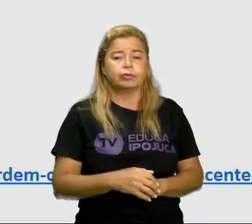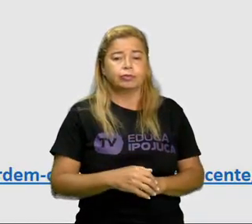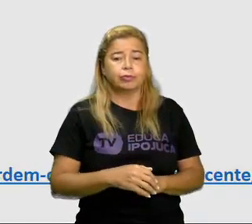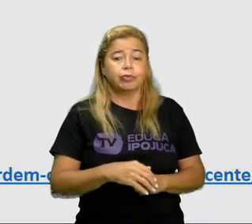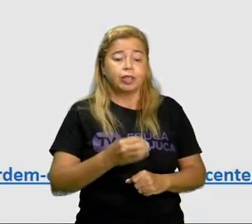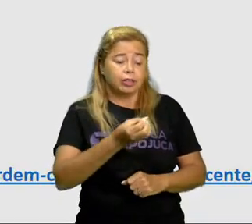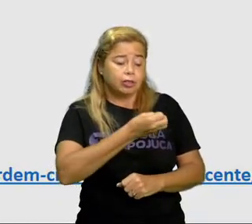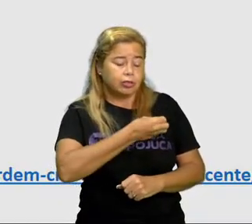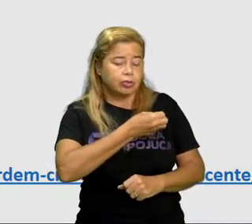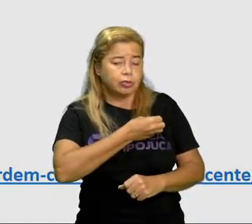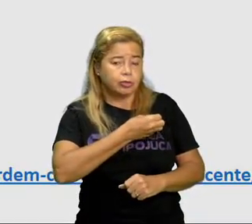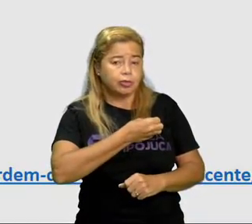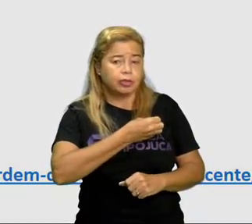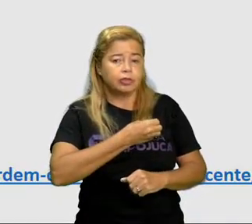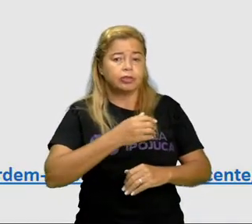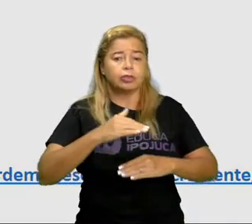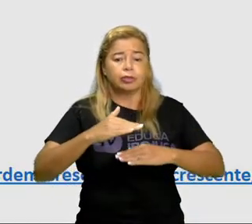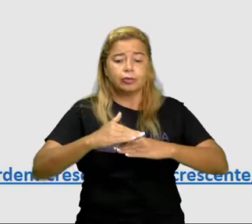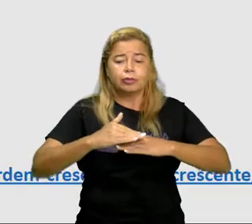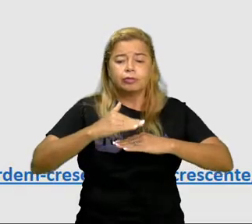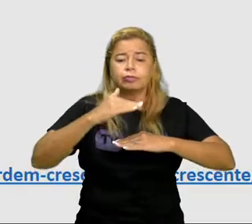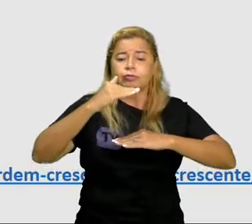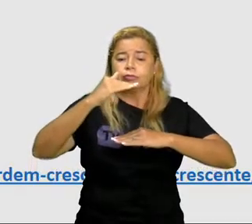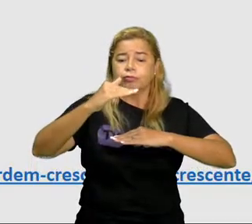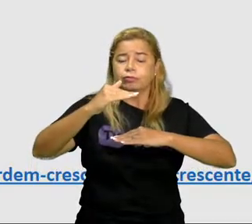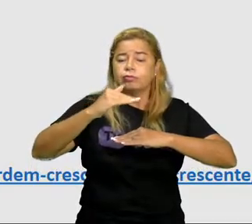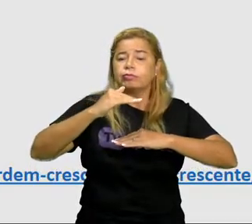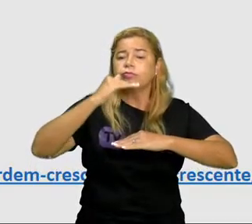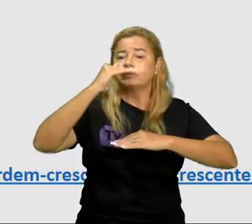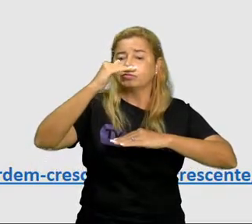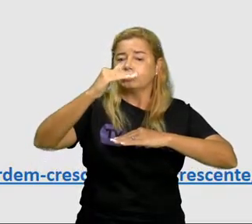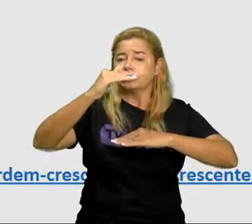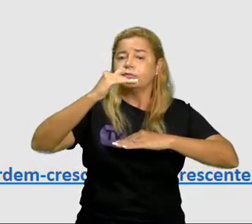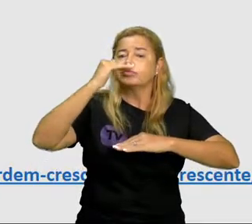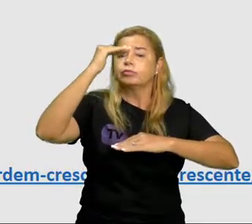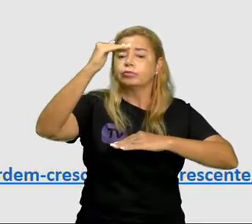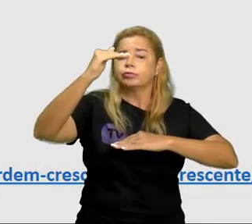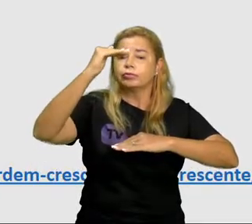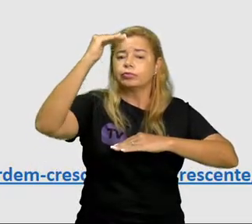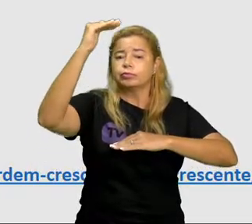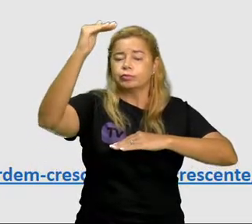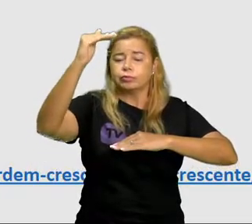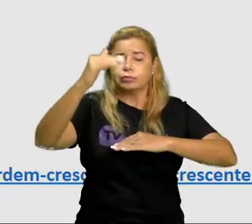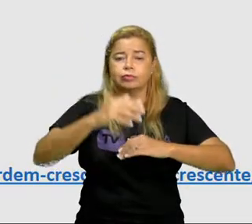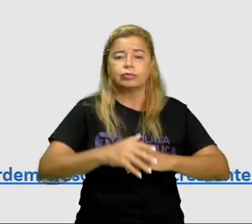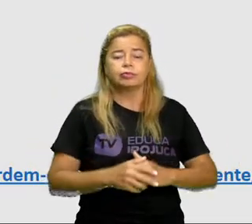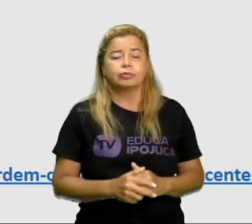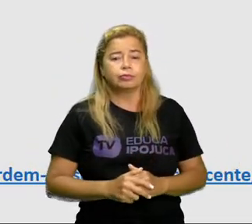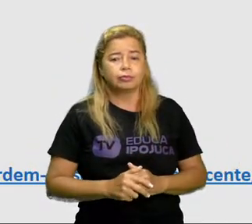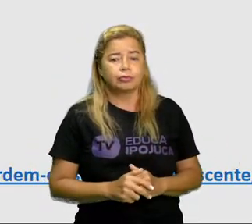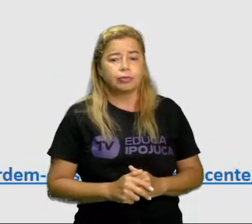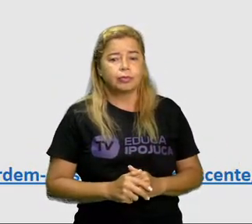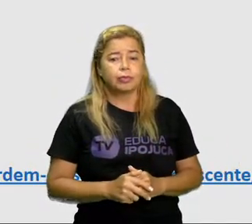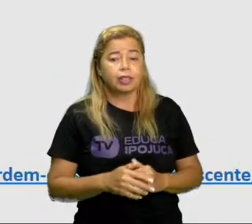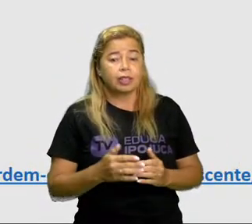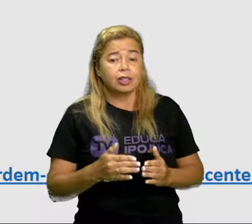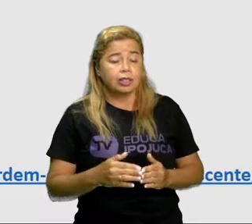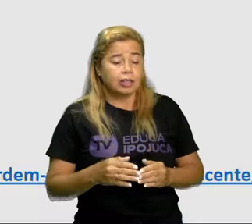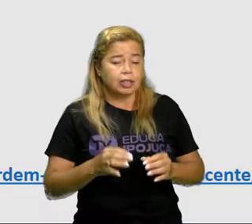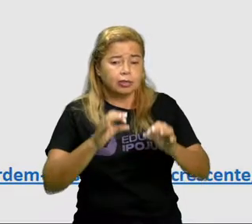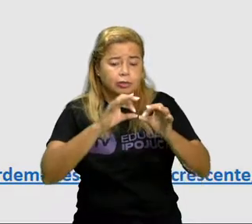também vão aumentando de valores. Temos aí uma